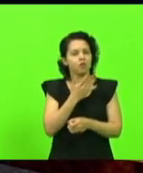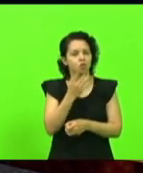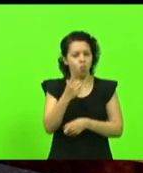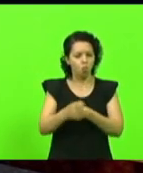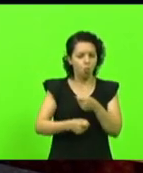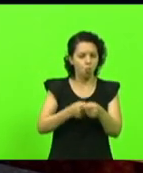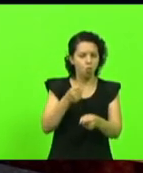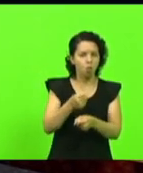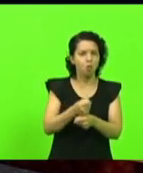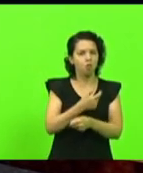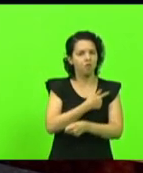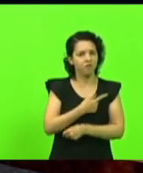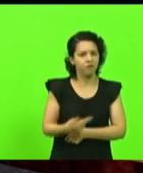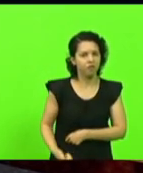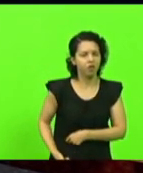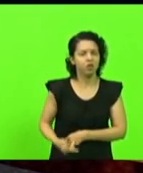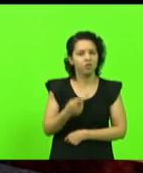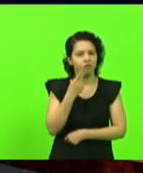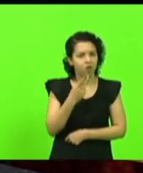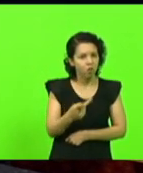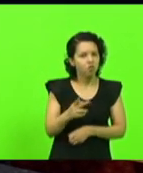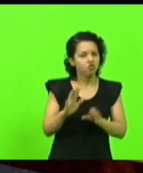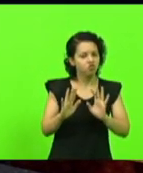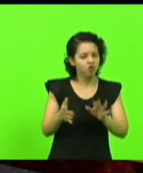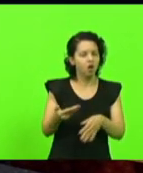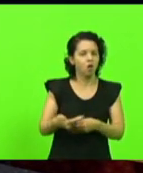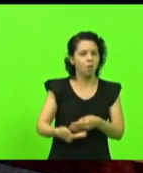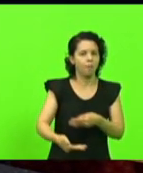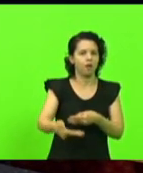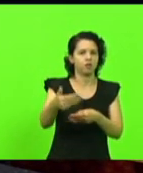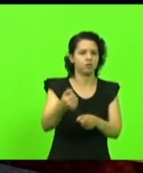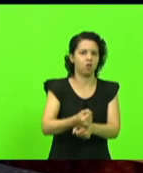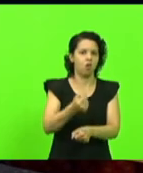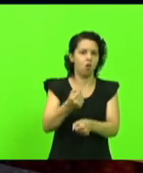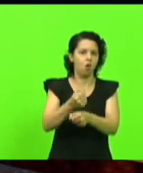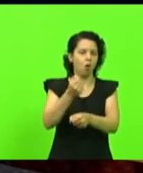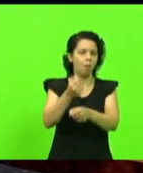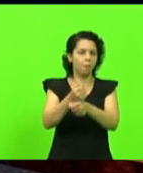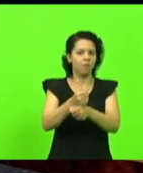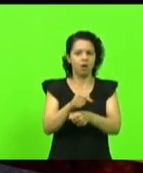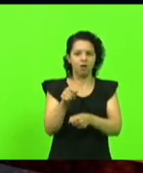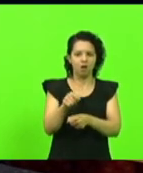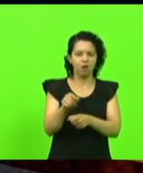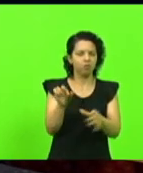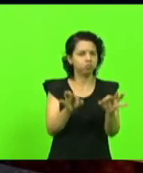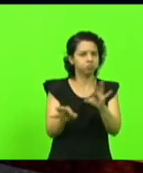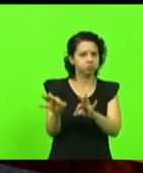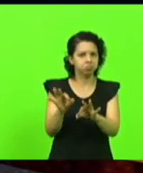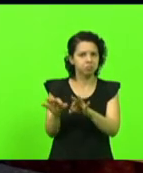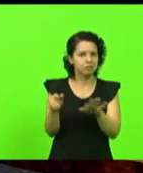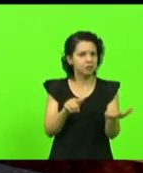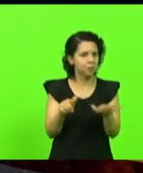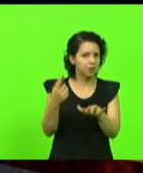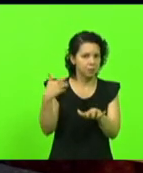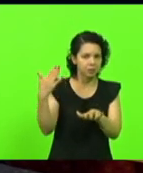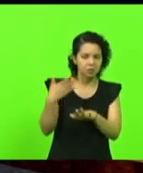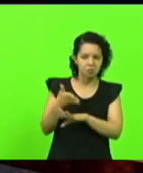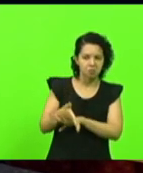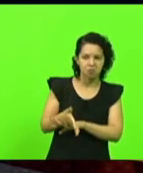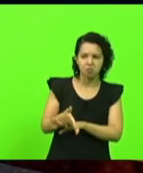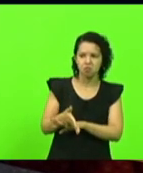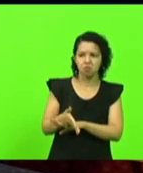disse que já estava iniciando e não tem lá ainda pelo menos não tinha até a semana passada que passei lá nenhuma